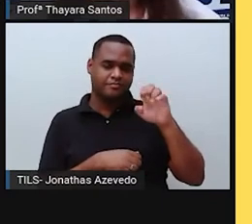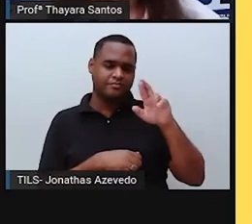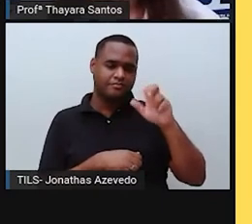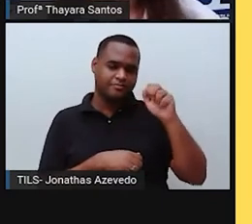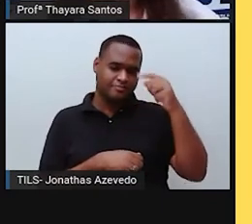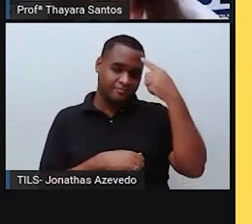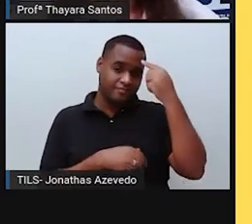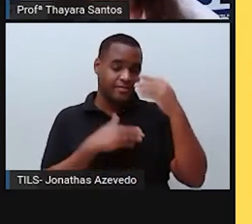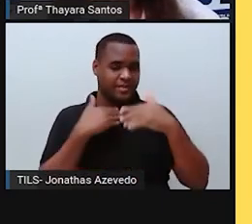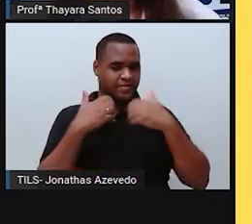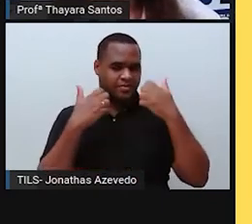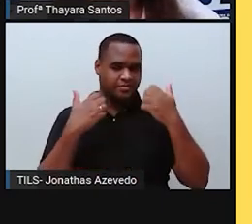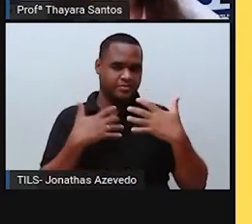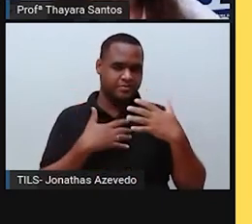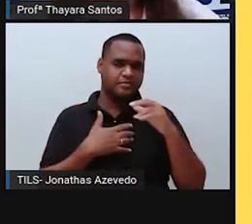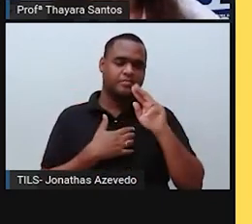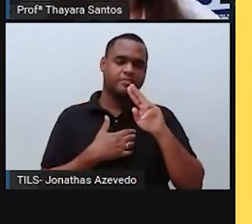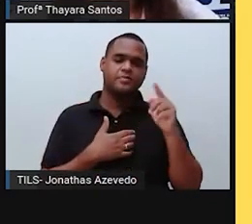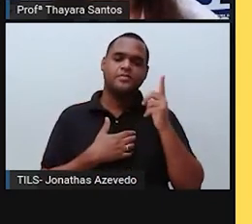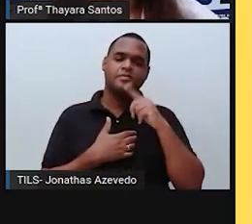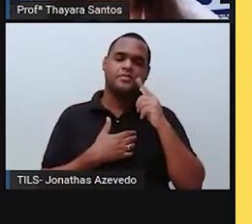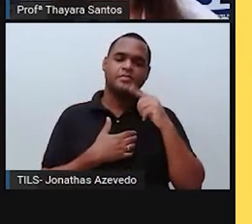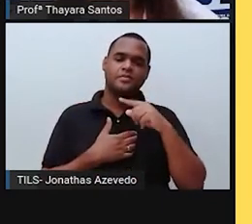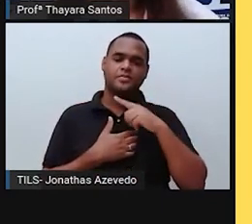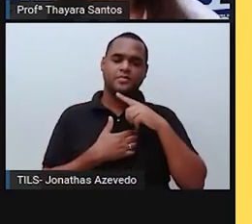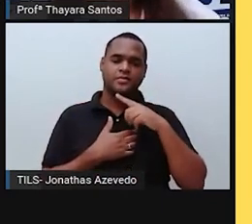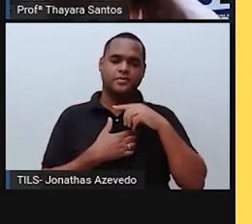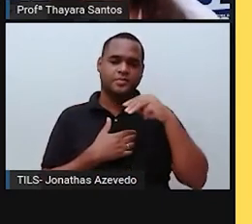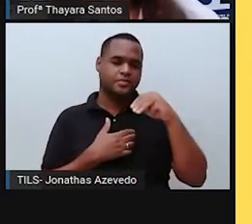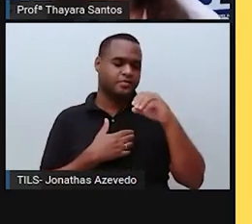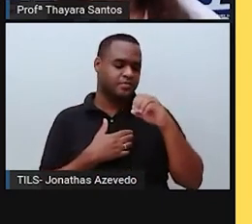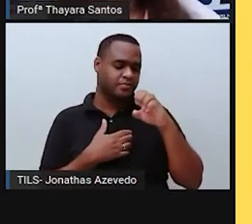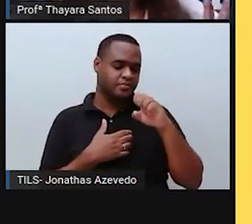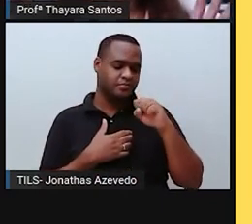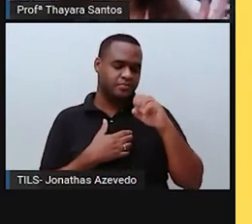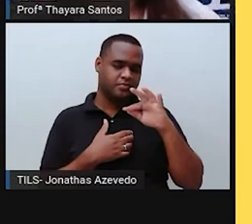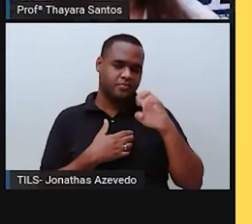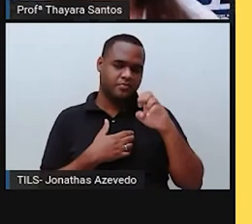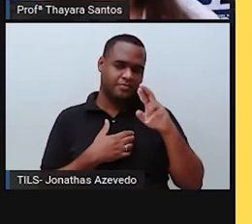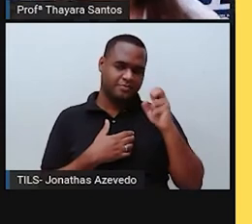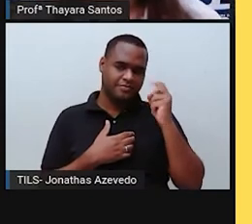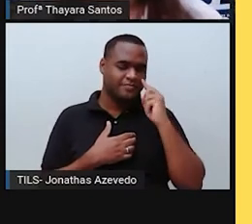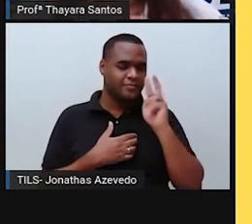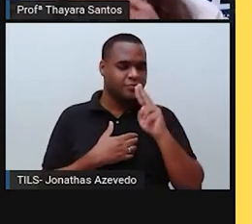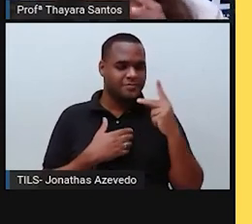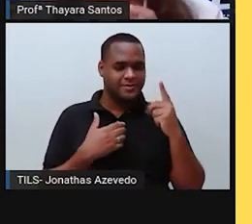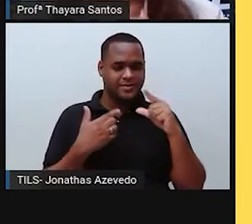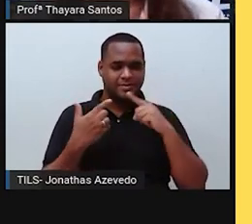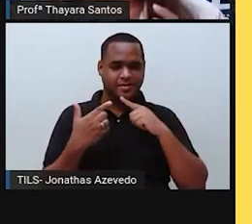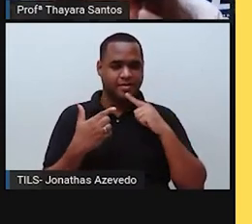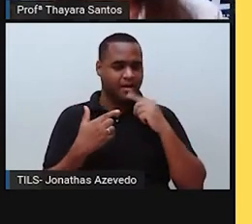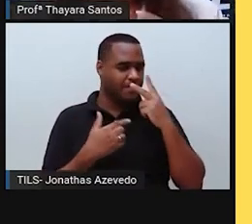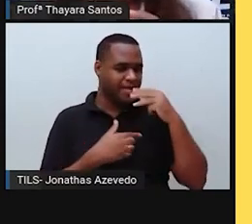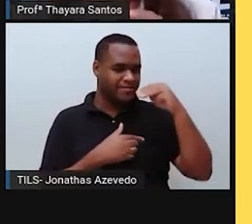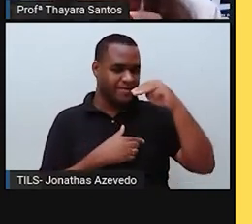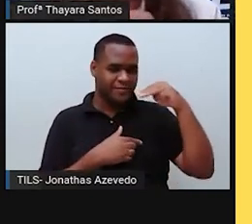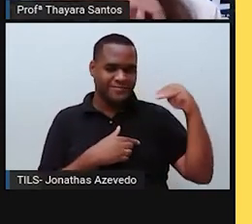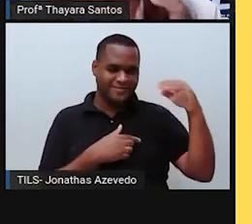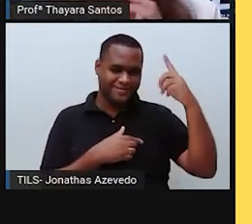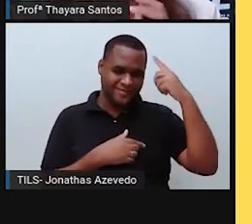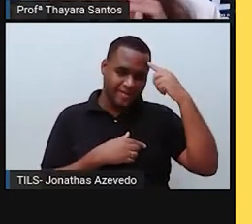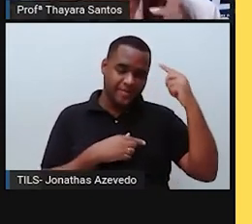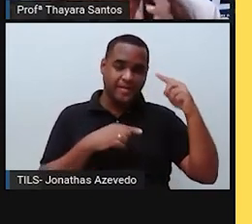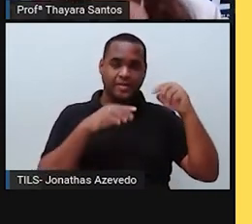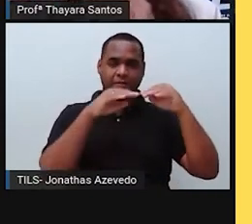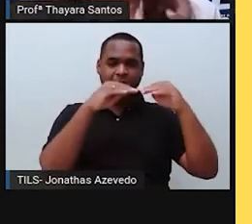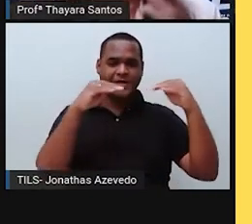Depois da estratosfera, a gente tem a mesosfera. Pelo nome, a gente já vê. É uma camada que está no meio. É a camada que fica ali